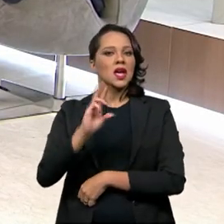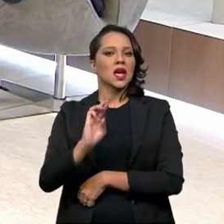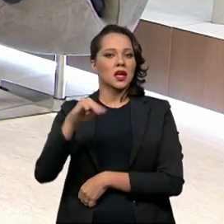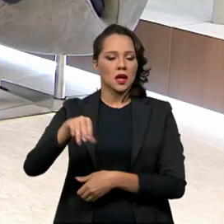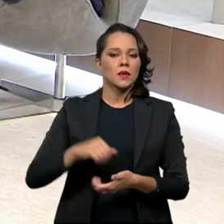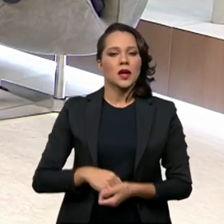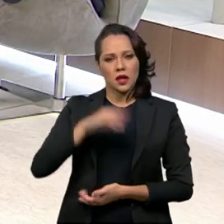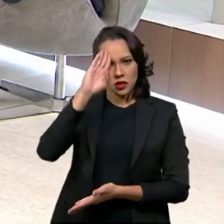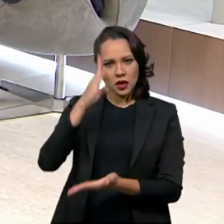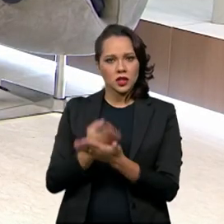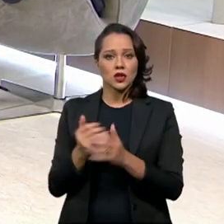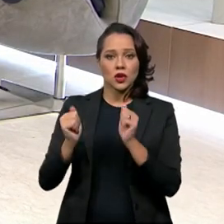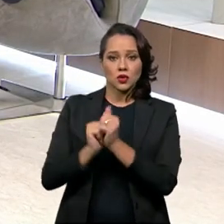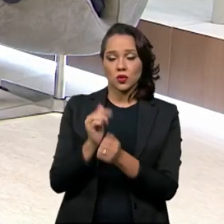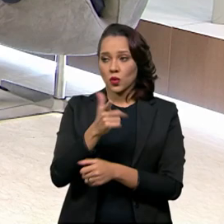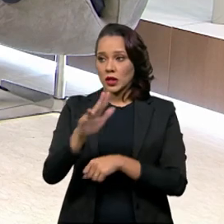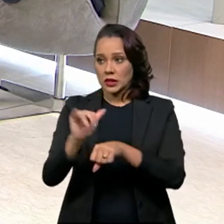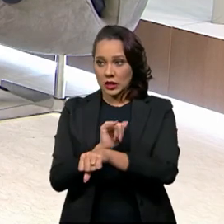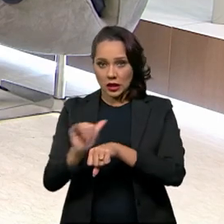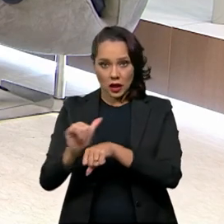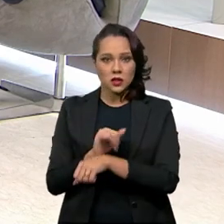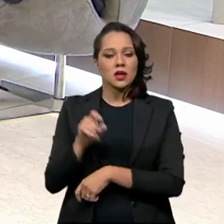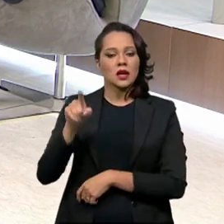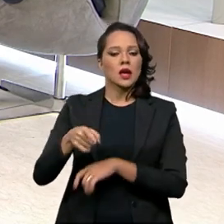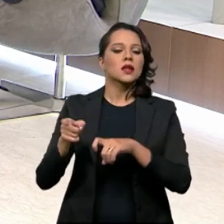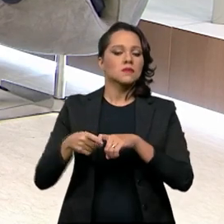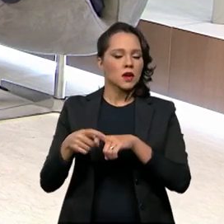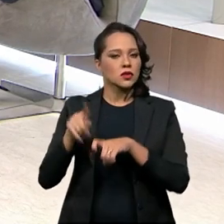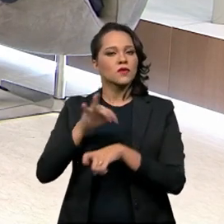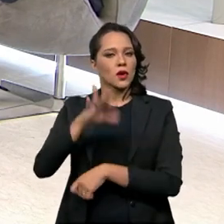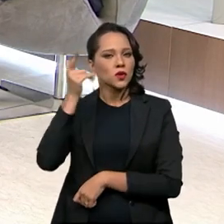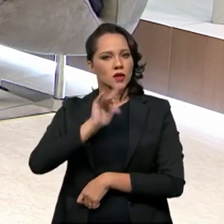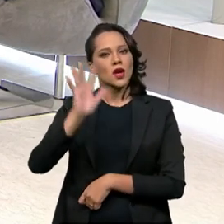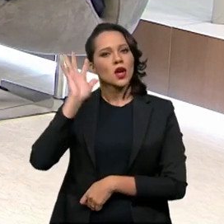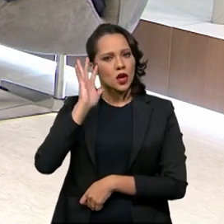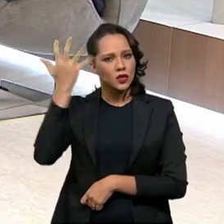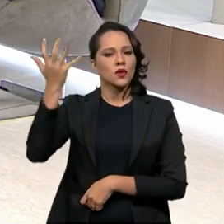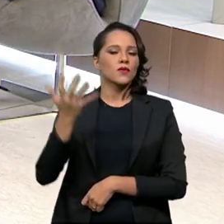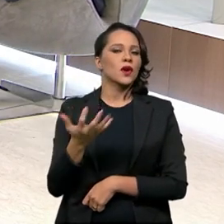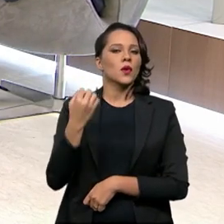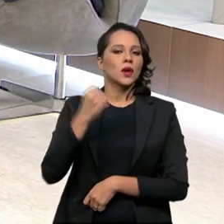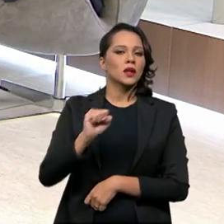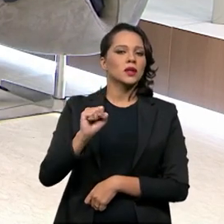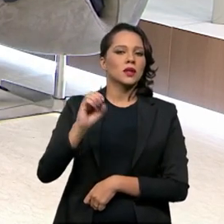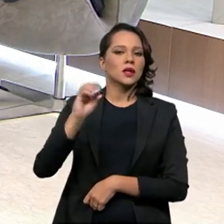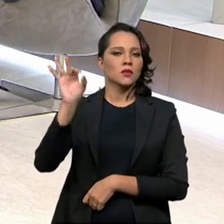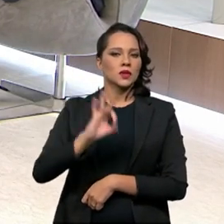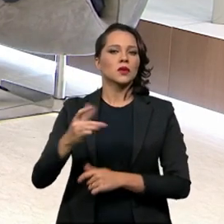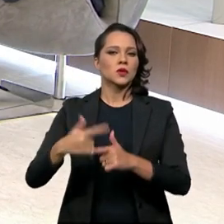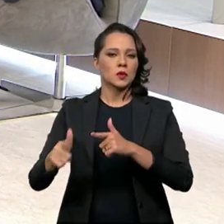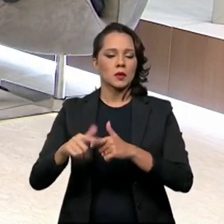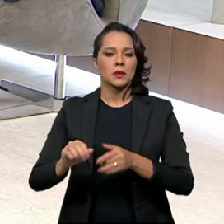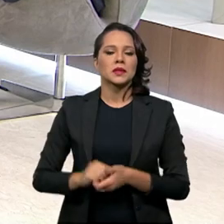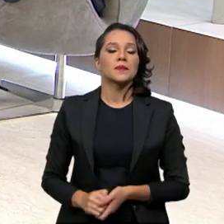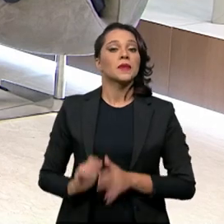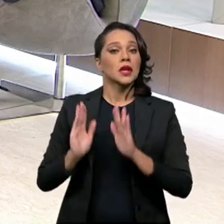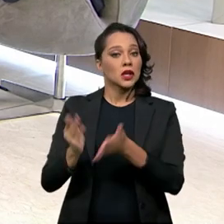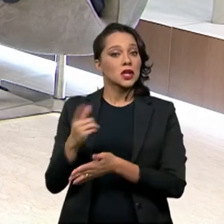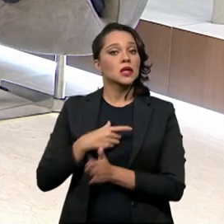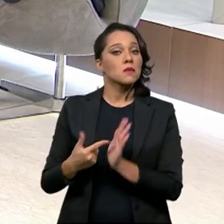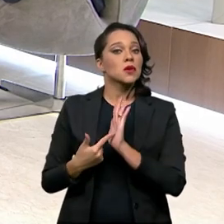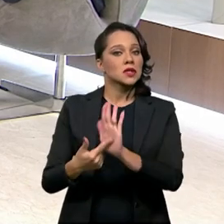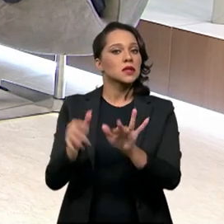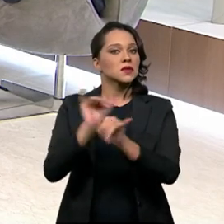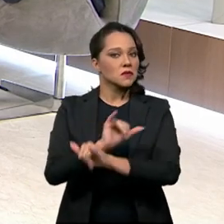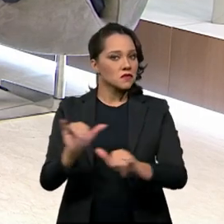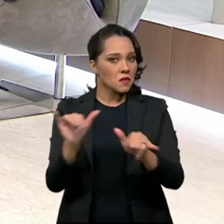a gente acredita, junto com outras estratégias, que aqueles médicos vão conseguir resolver 80% dos problemas. E a gente já tem isso mostrado